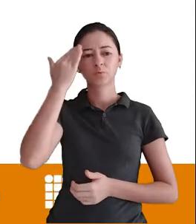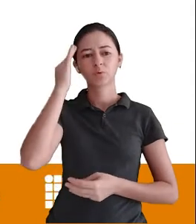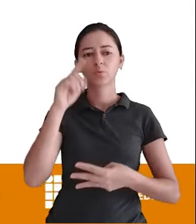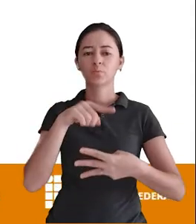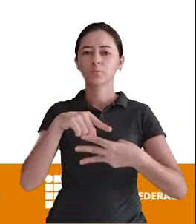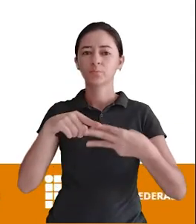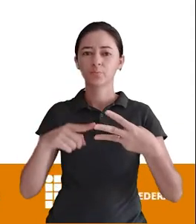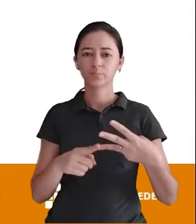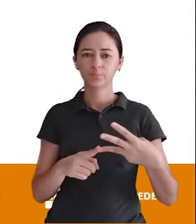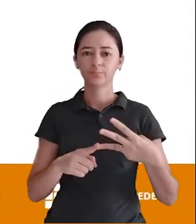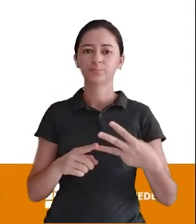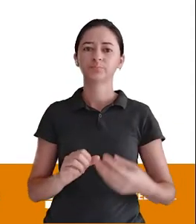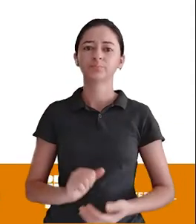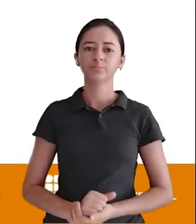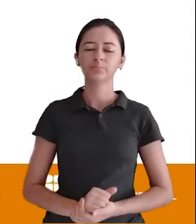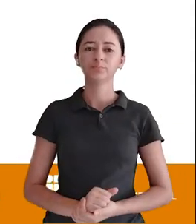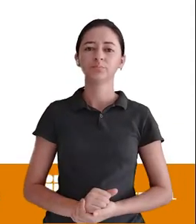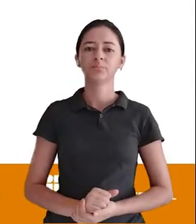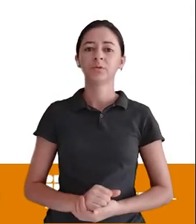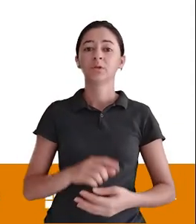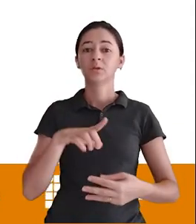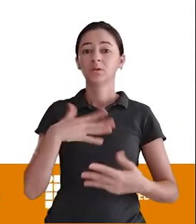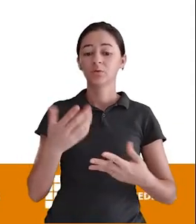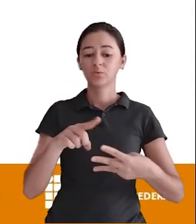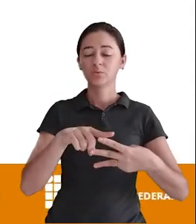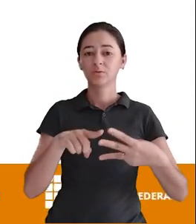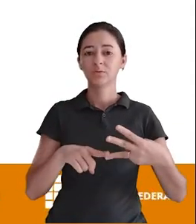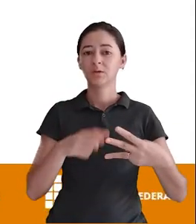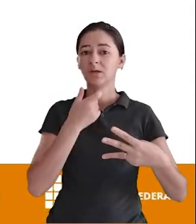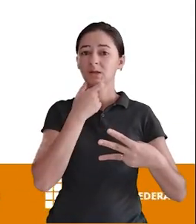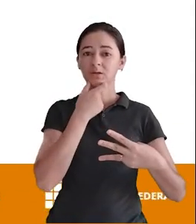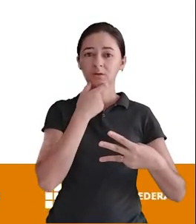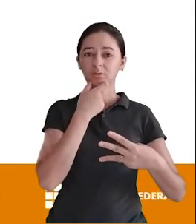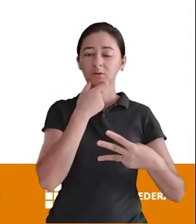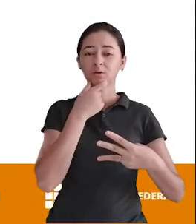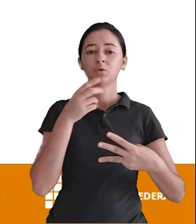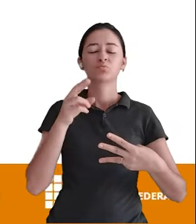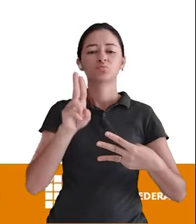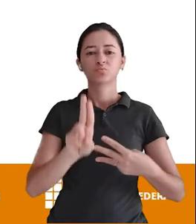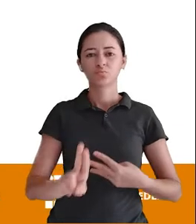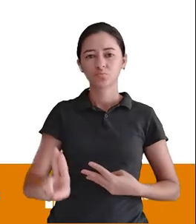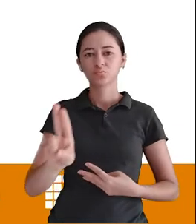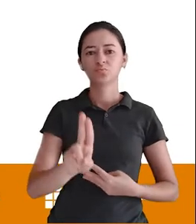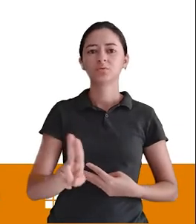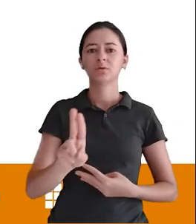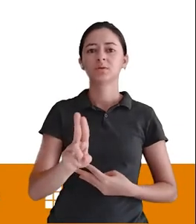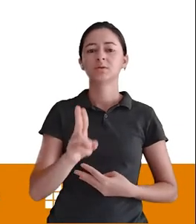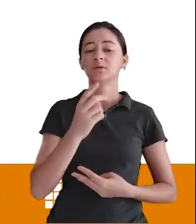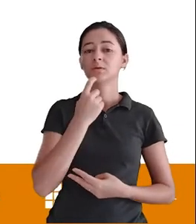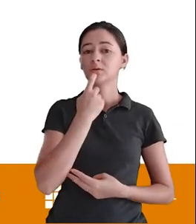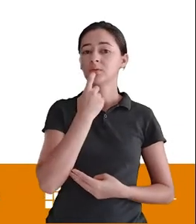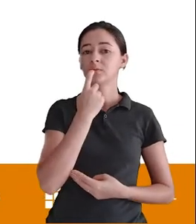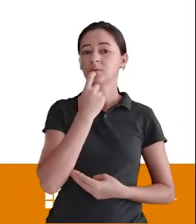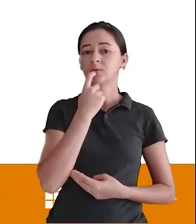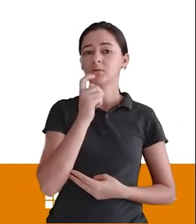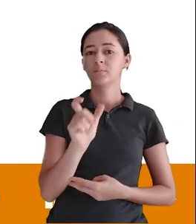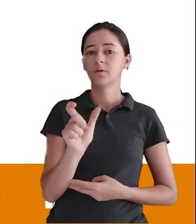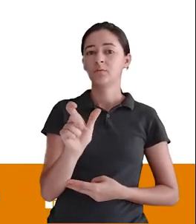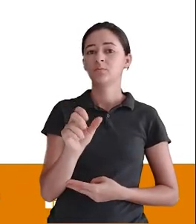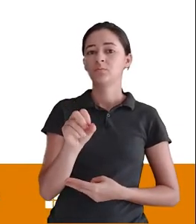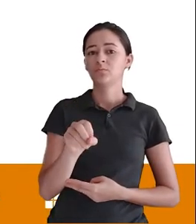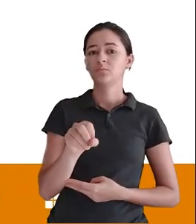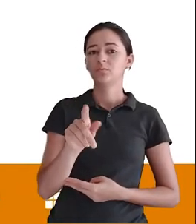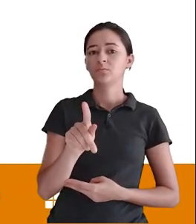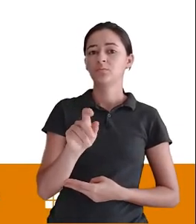atributo Tá bom? Então esses operadores Esses termos em inglês Aqui Vão ser usados Nessa parte vermelha Aqui onde está O operador Será